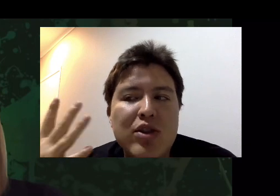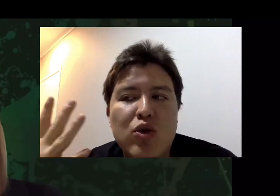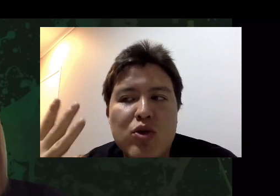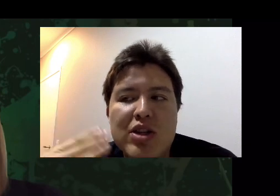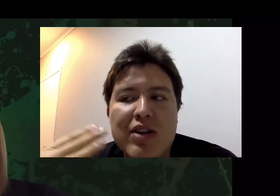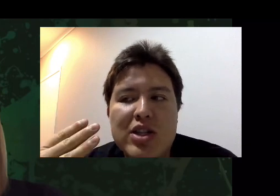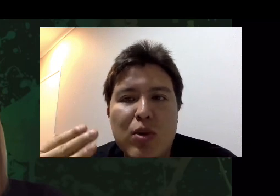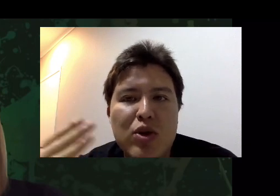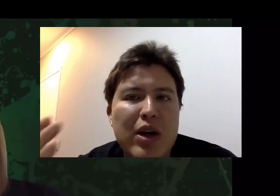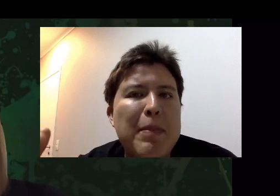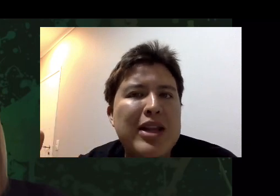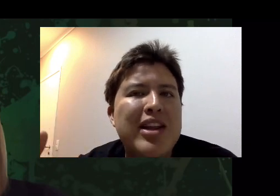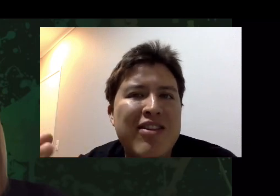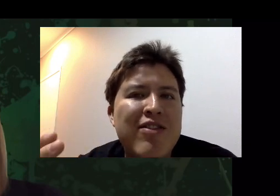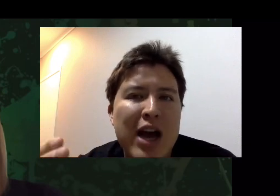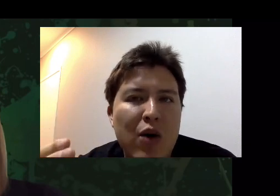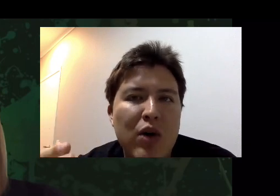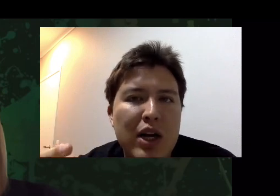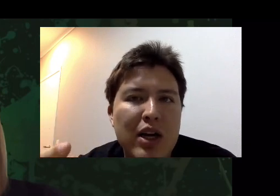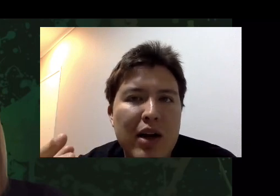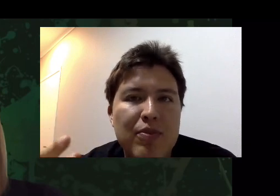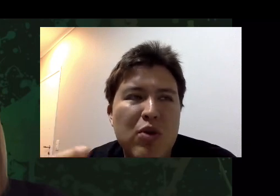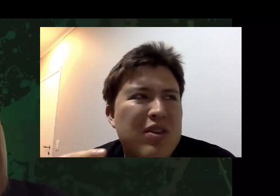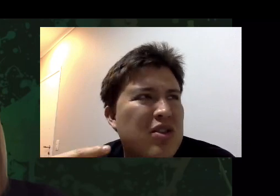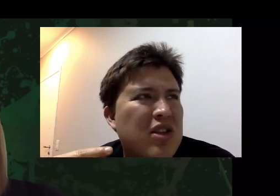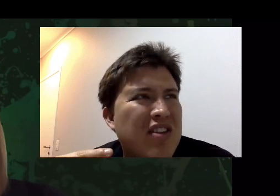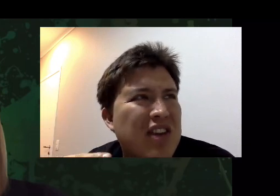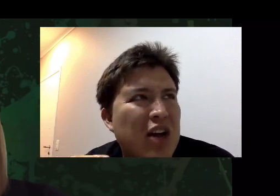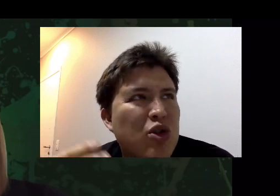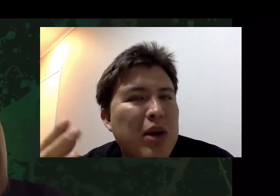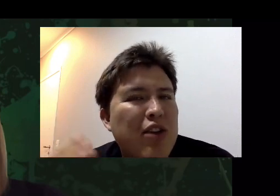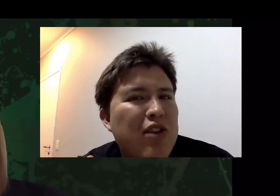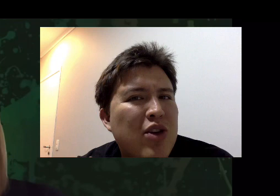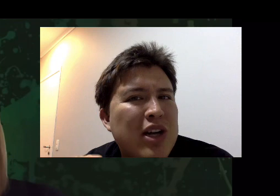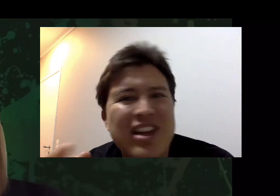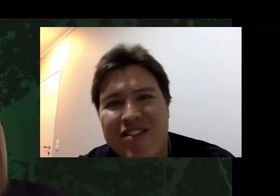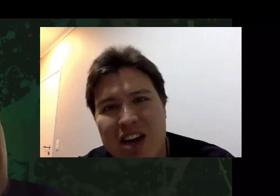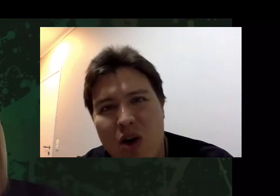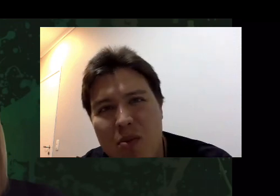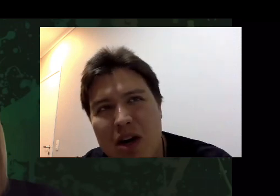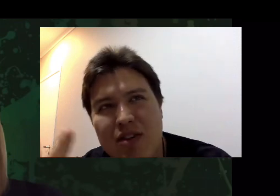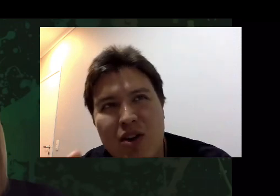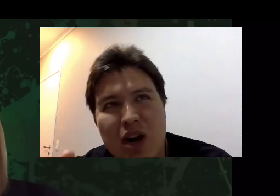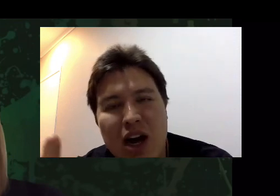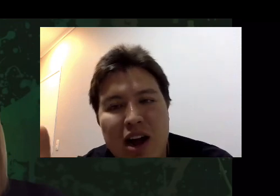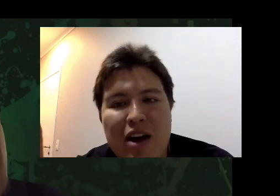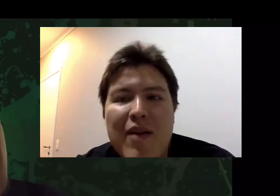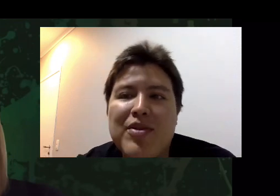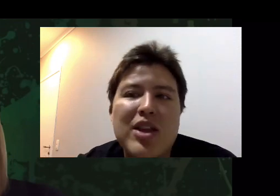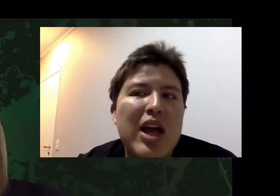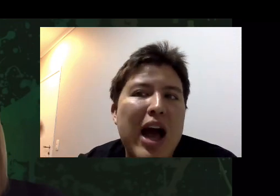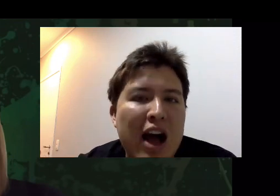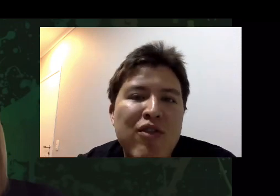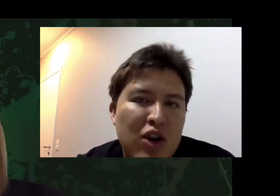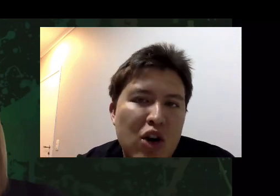revelando, você vai descobrindo que é bem trivial, né? Trivial não me refiro a trivial, eu me refiro a